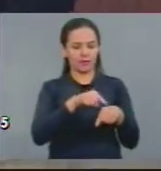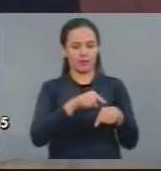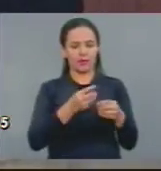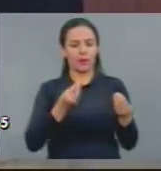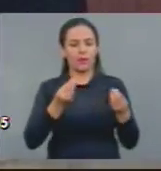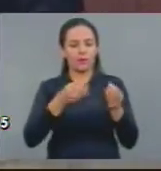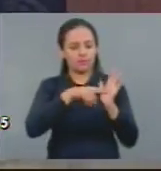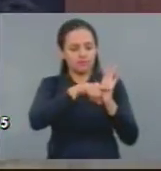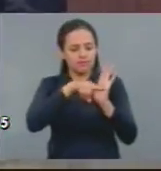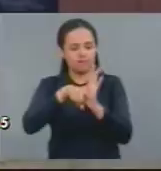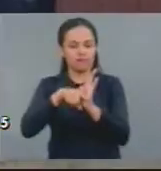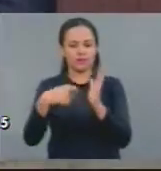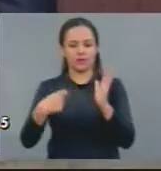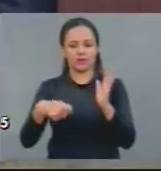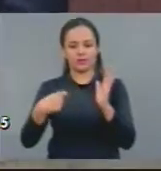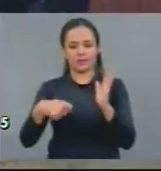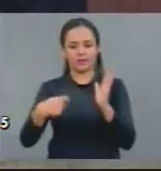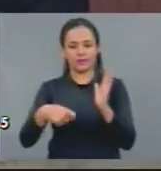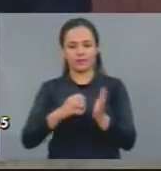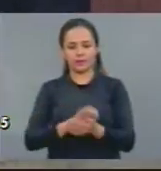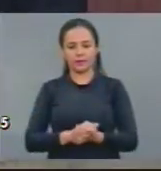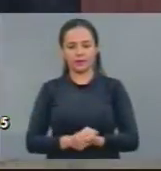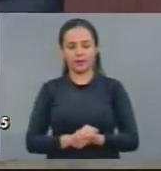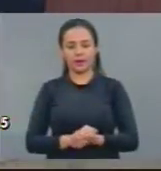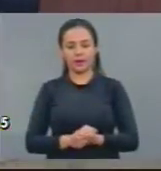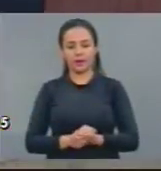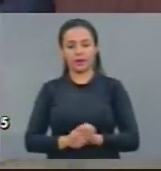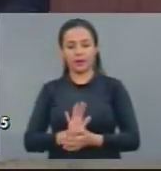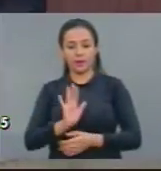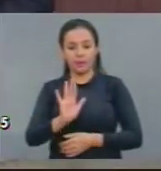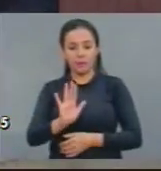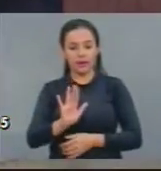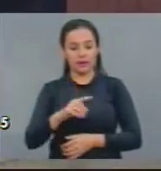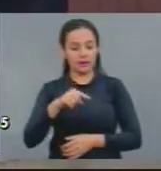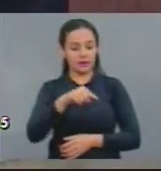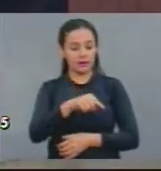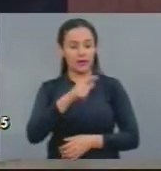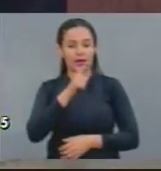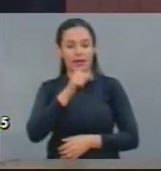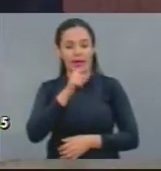nós, dados da Corger, temos hoje